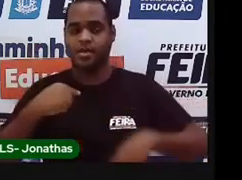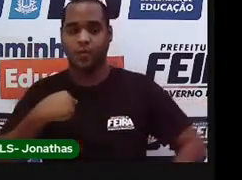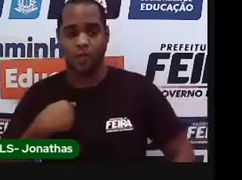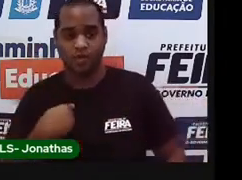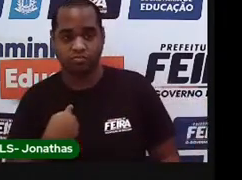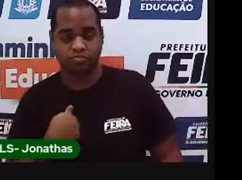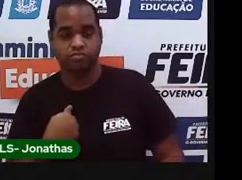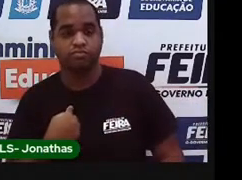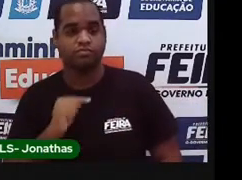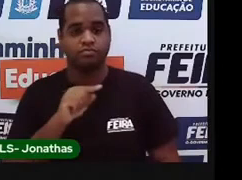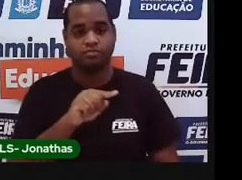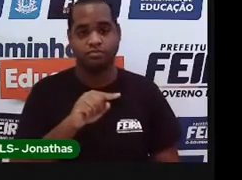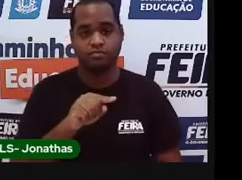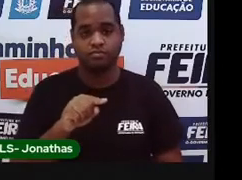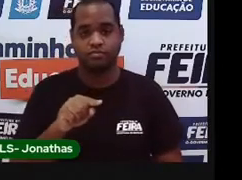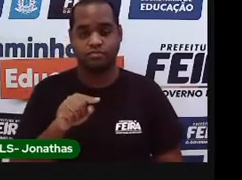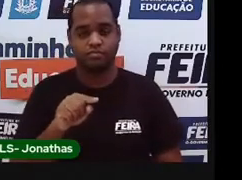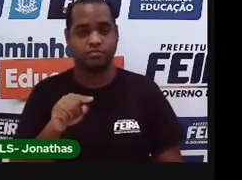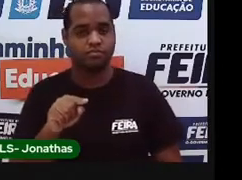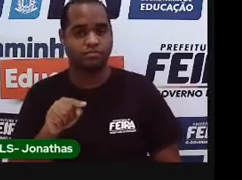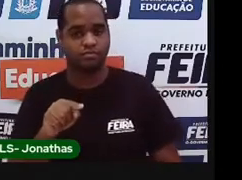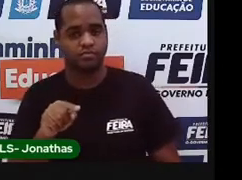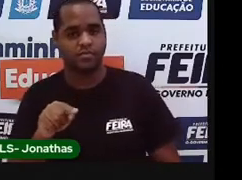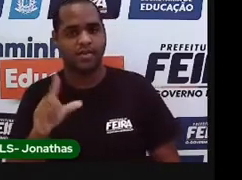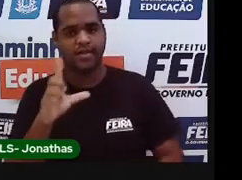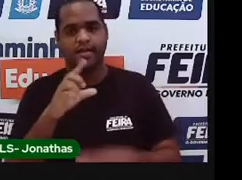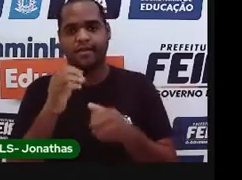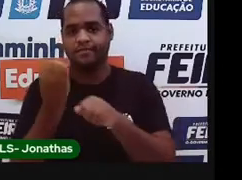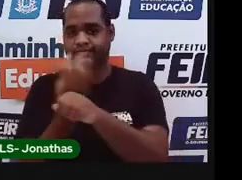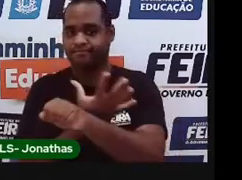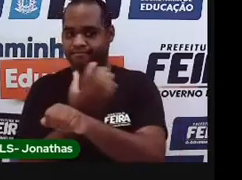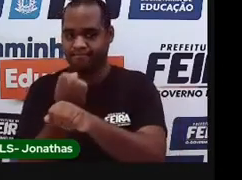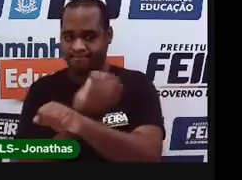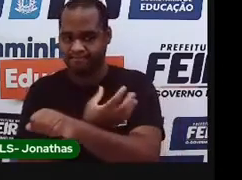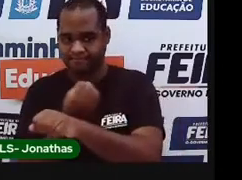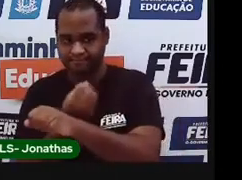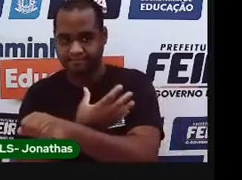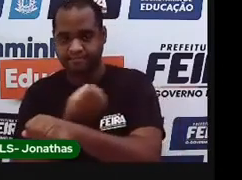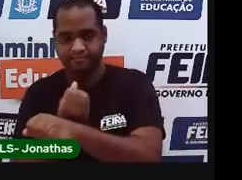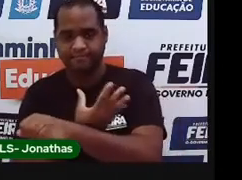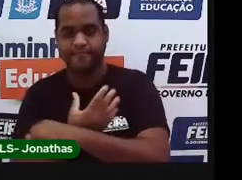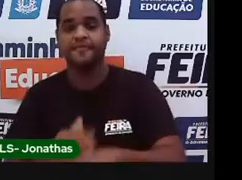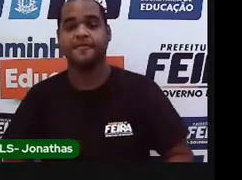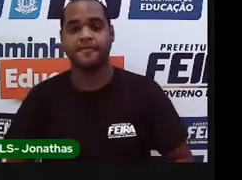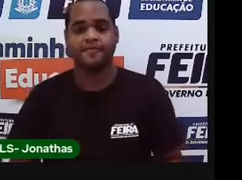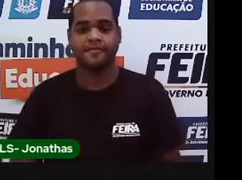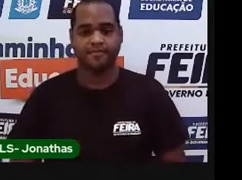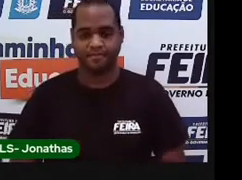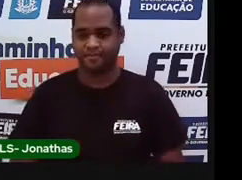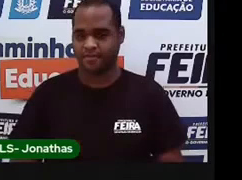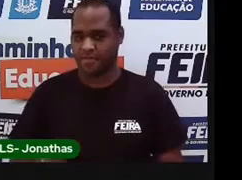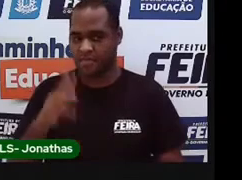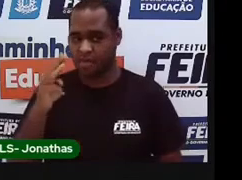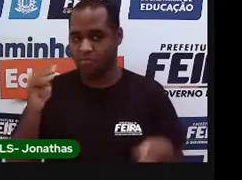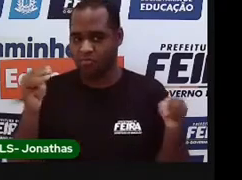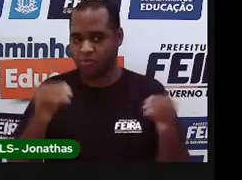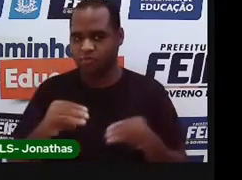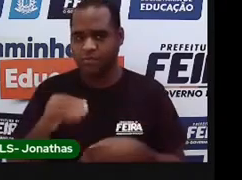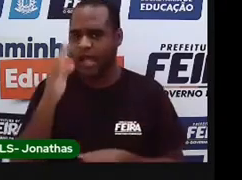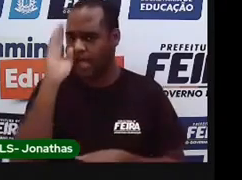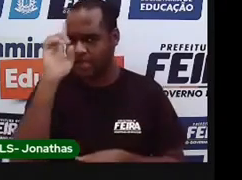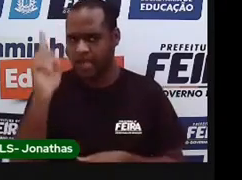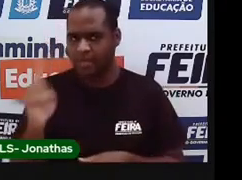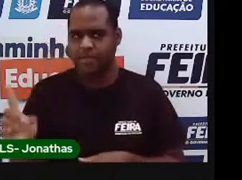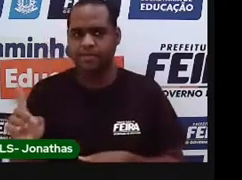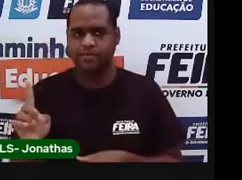e você a lidar com as nossas emoções. Você lembra que o monstrinho não sabia o que fazer